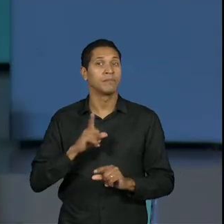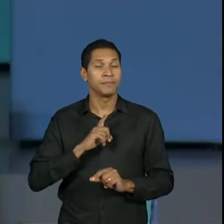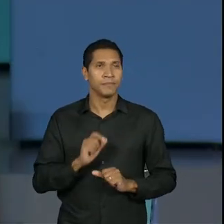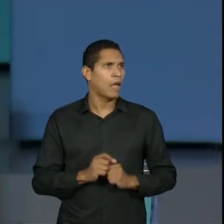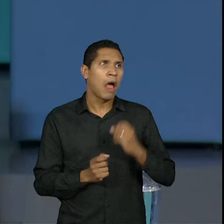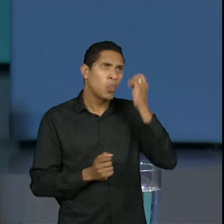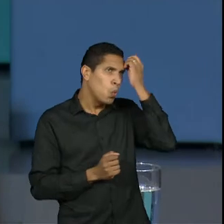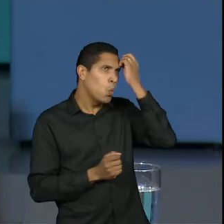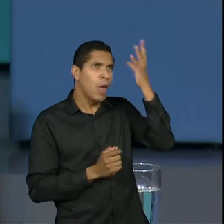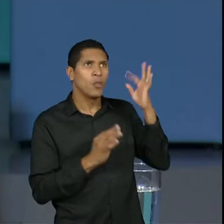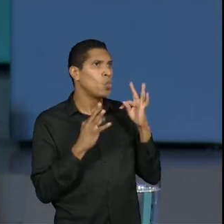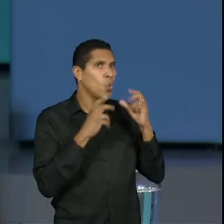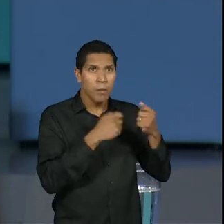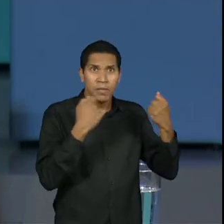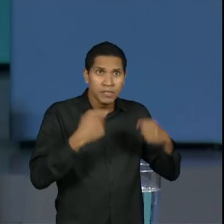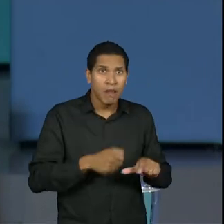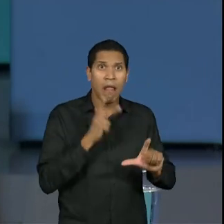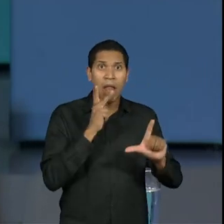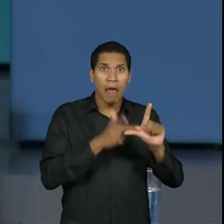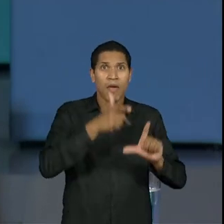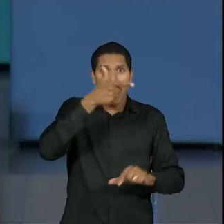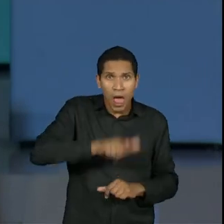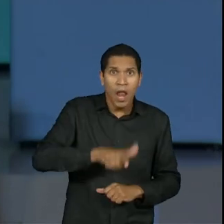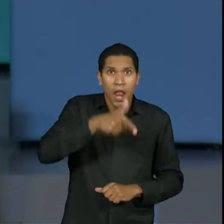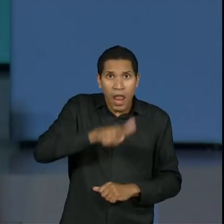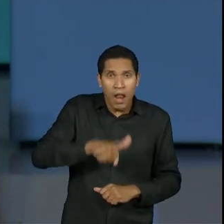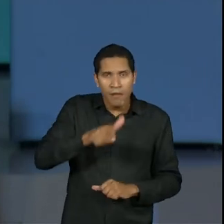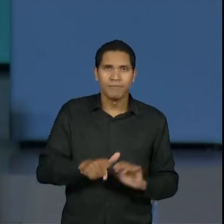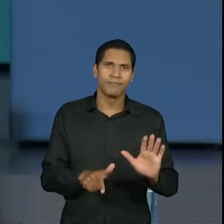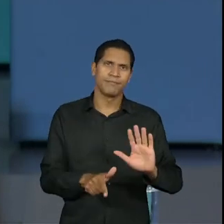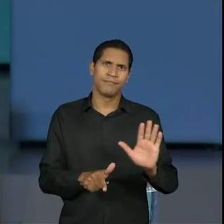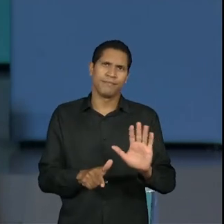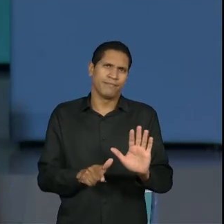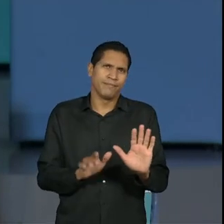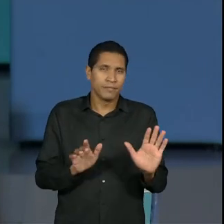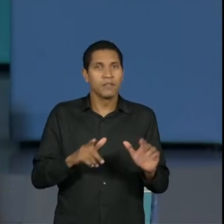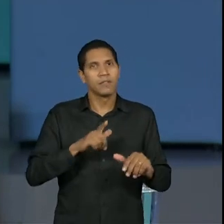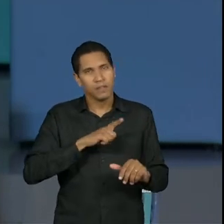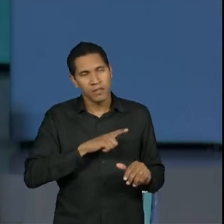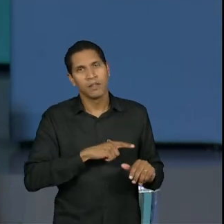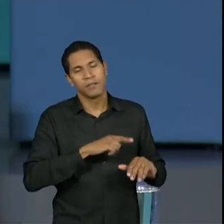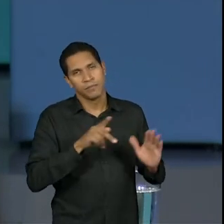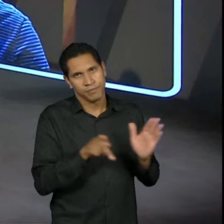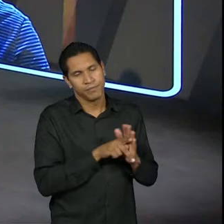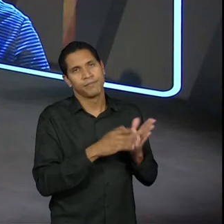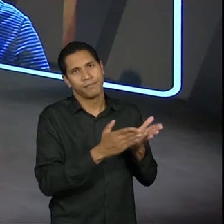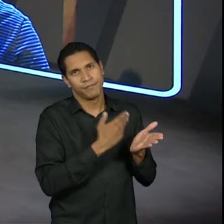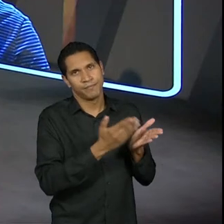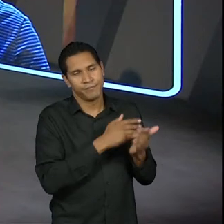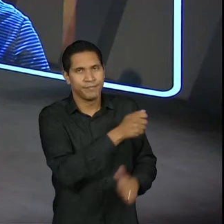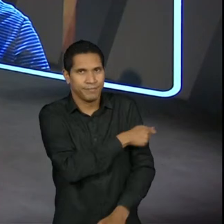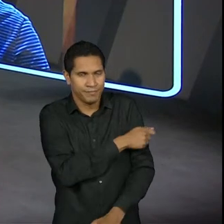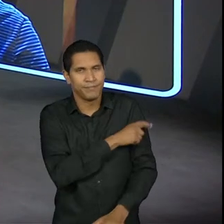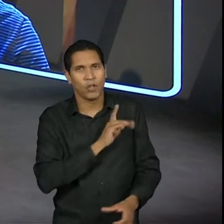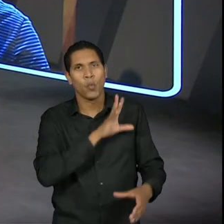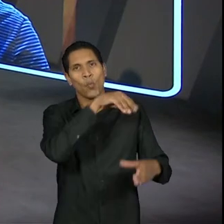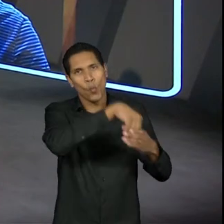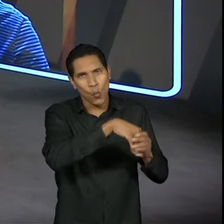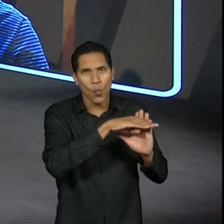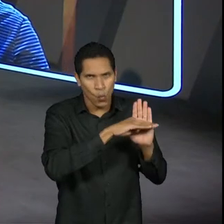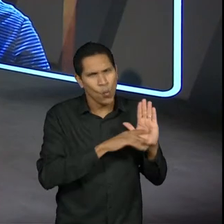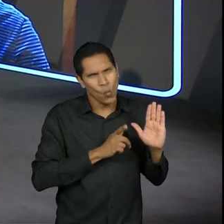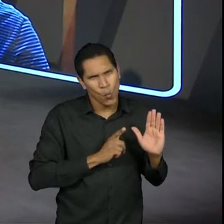lembro de tudo. Vou ter que assistir essa live mil vezes? Não. Vai entrar no manual do aluno, né, Roberto? Lá tem tudo o que ele precisa?